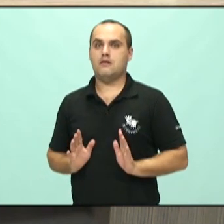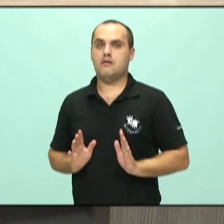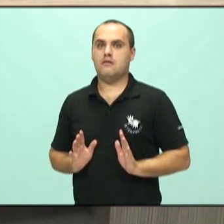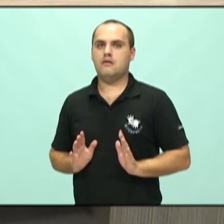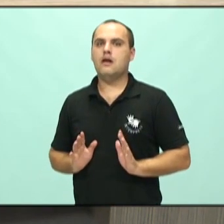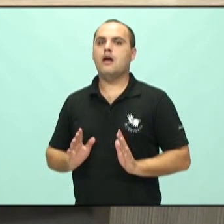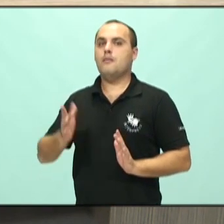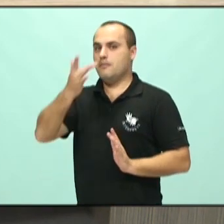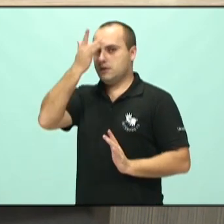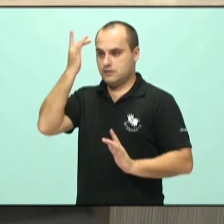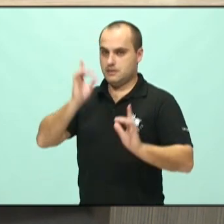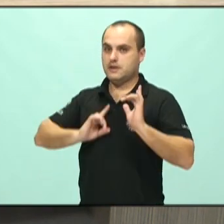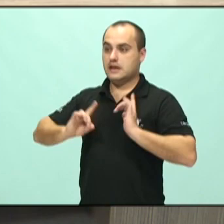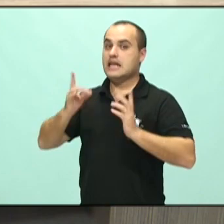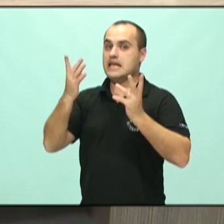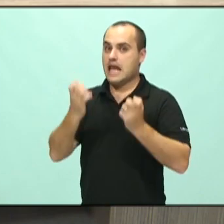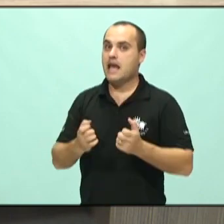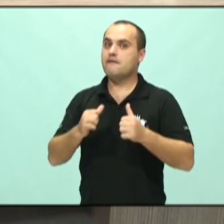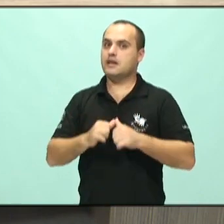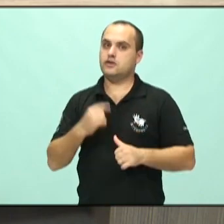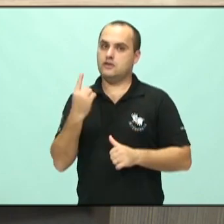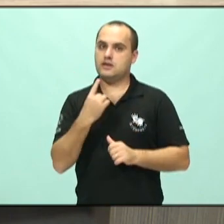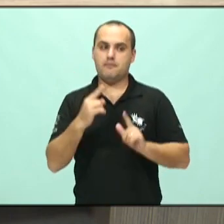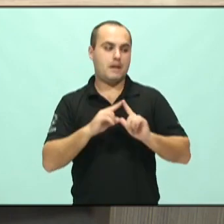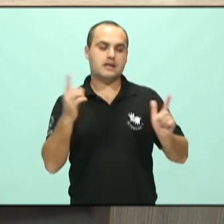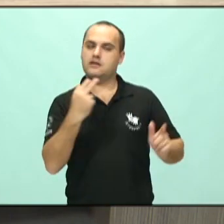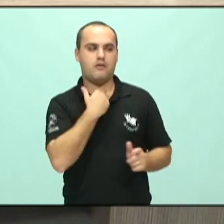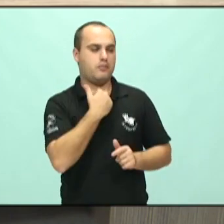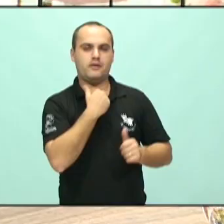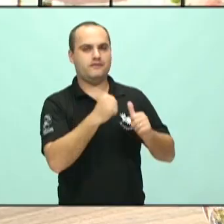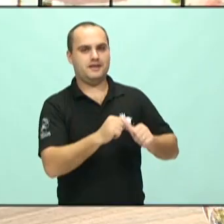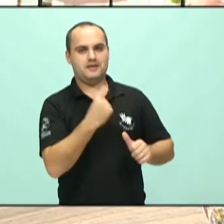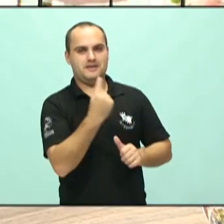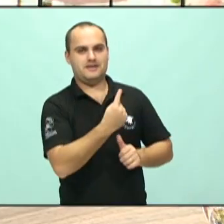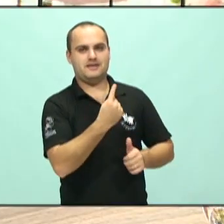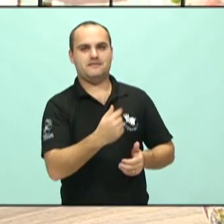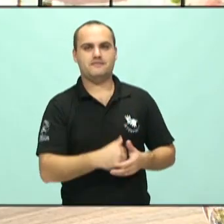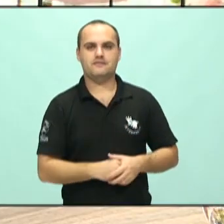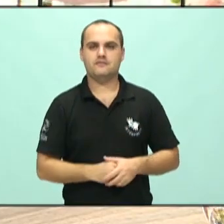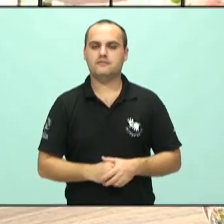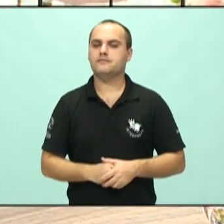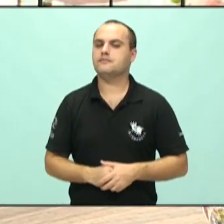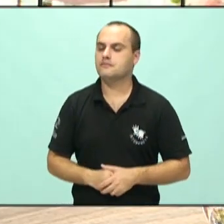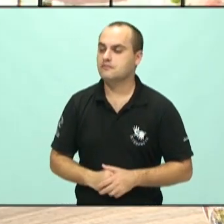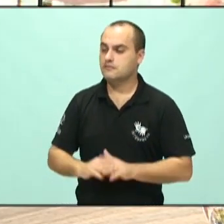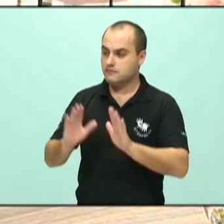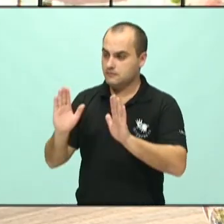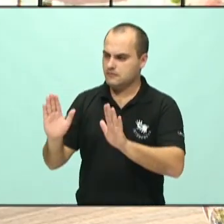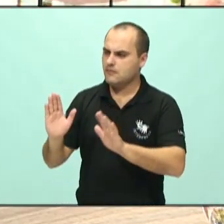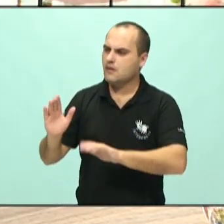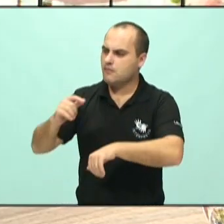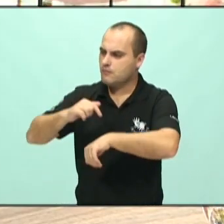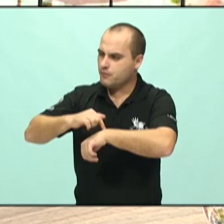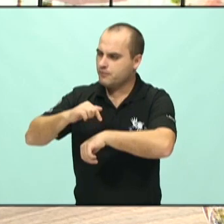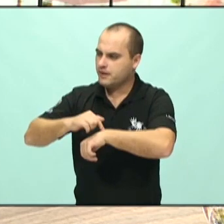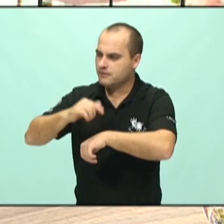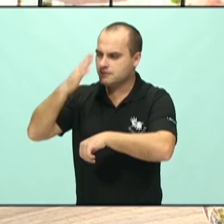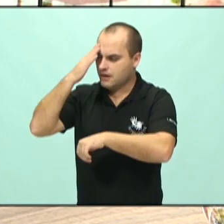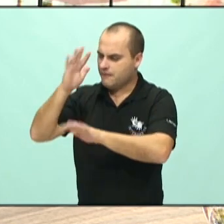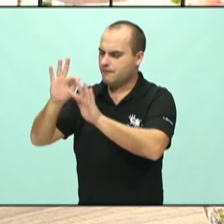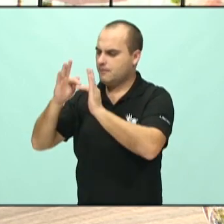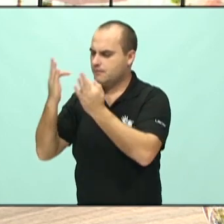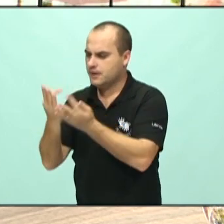pode estar só. Sempre esteja lá. Independente dos fatores externos e psíquicos, existe a parte